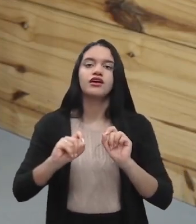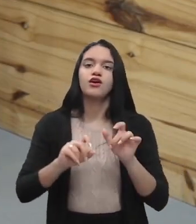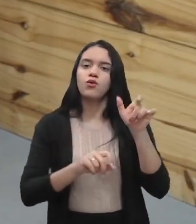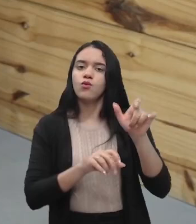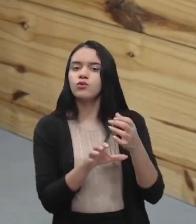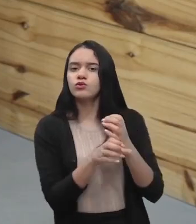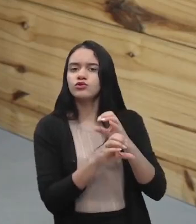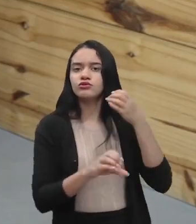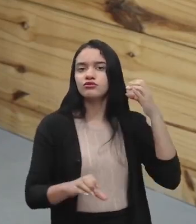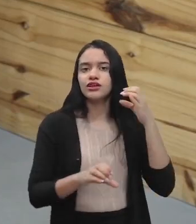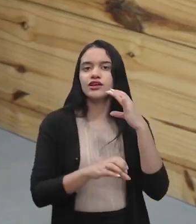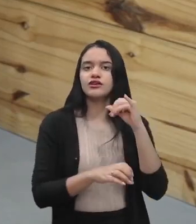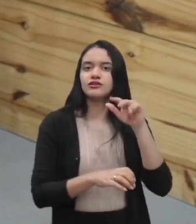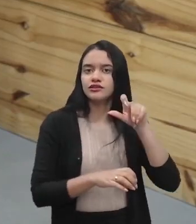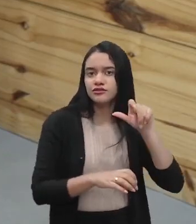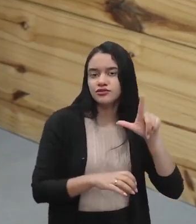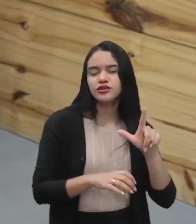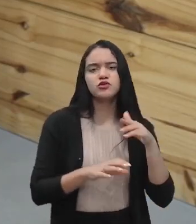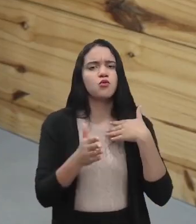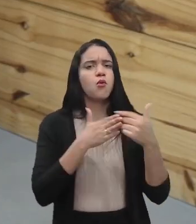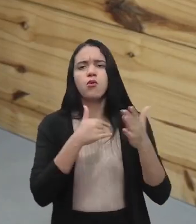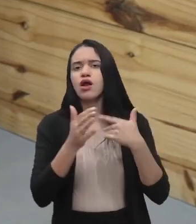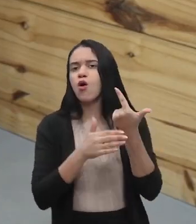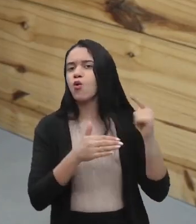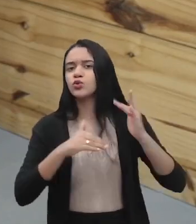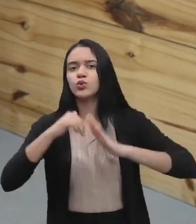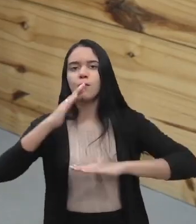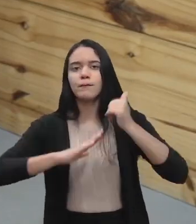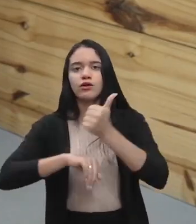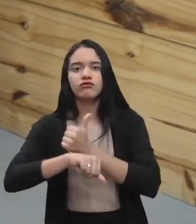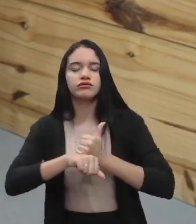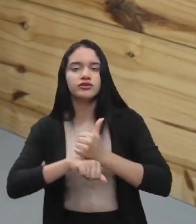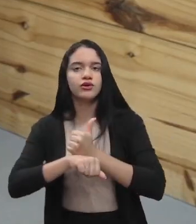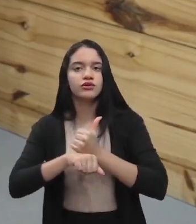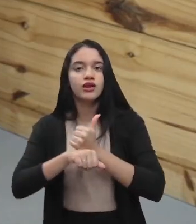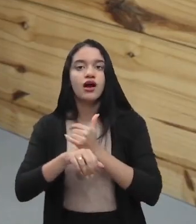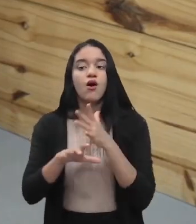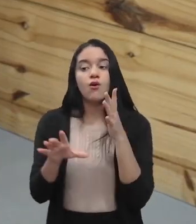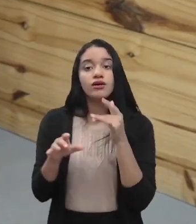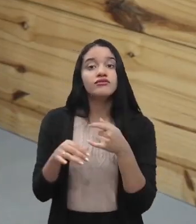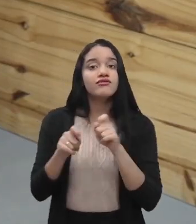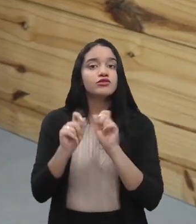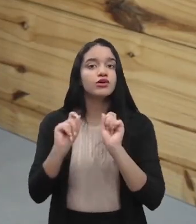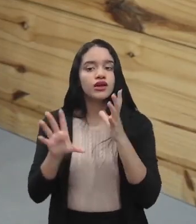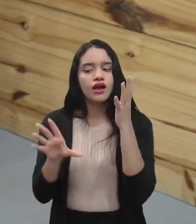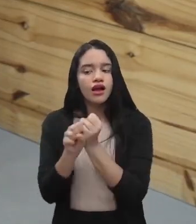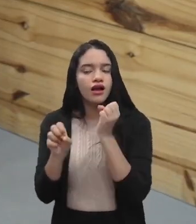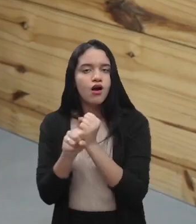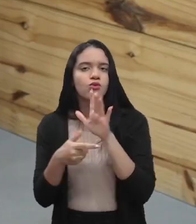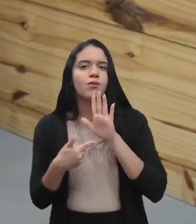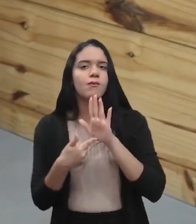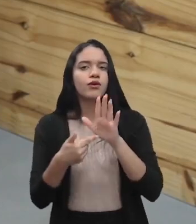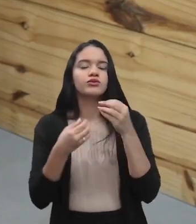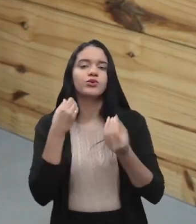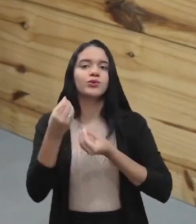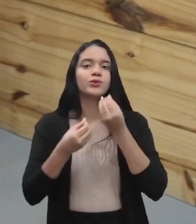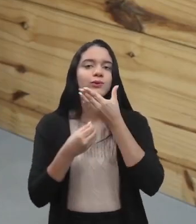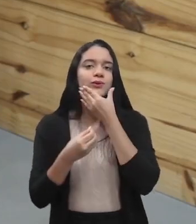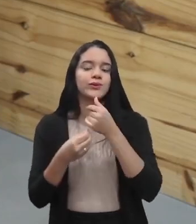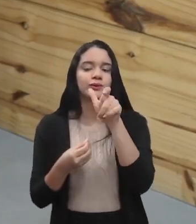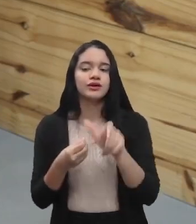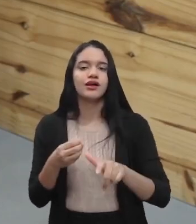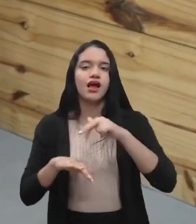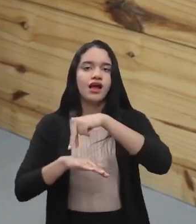civil, um engenheiro mecânico, qualquer outro profissional faça cálculos mostrando que, como o rapaz está ali caindo, né,